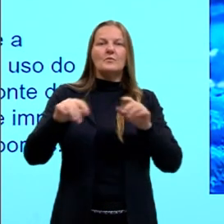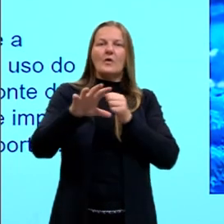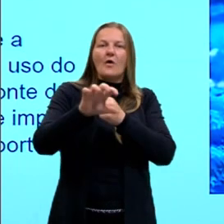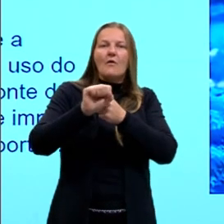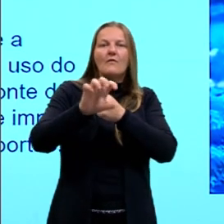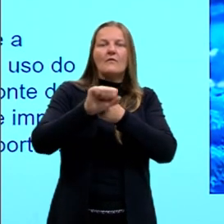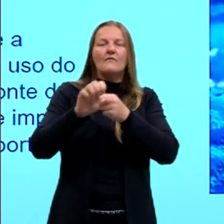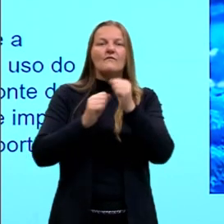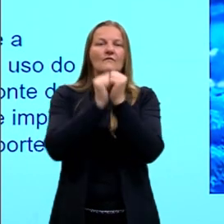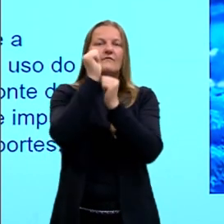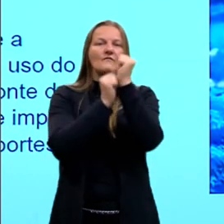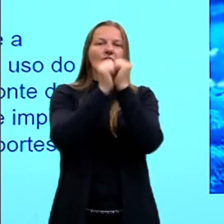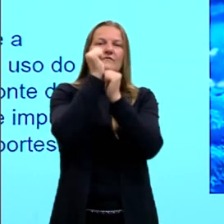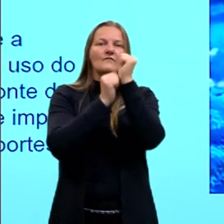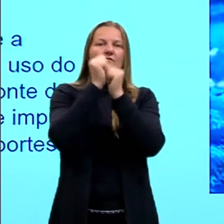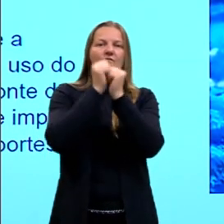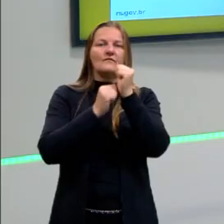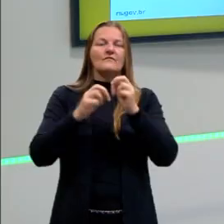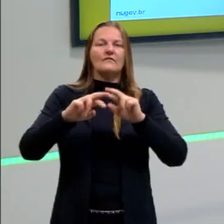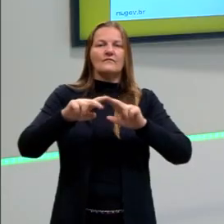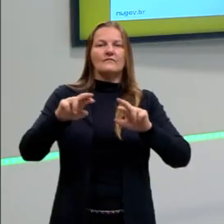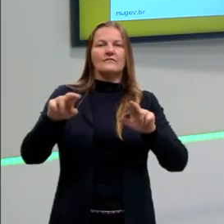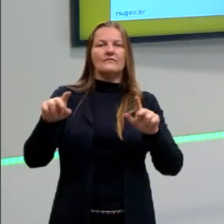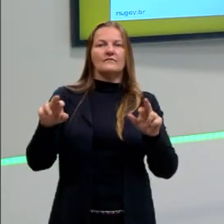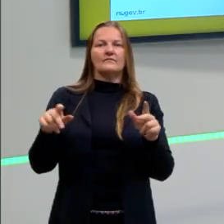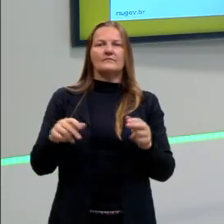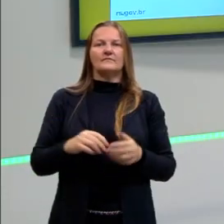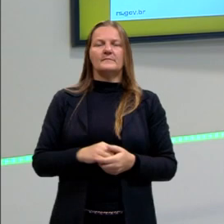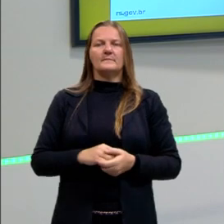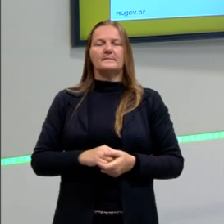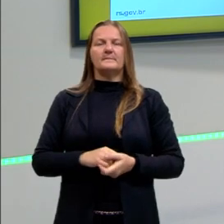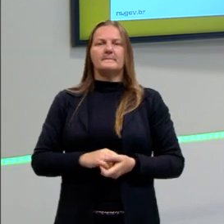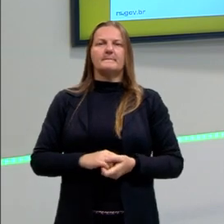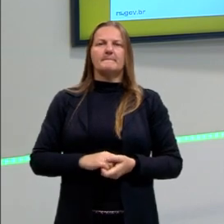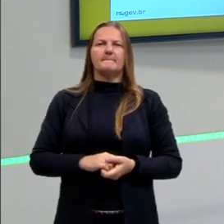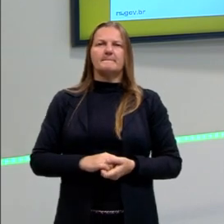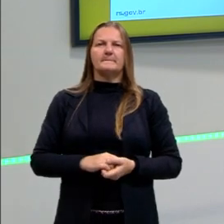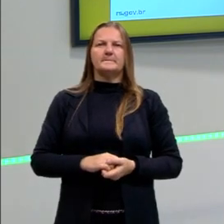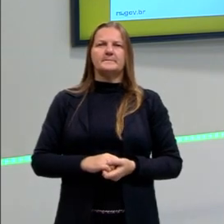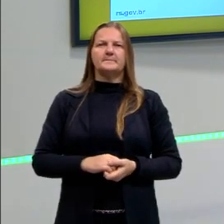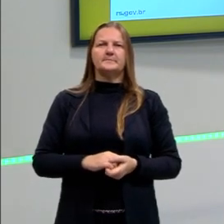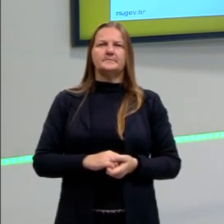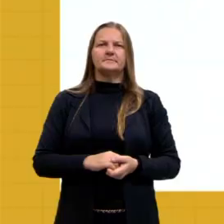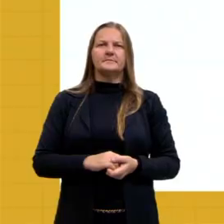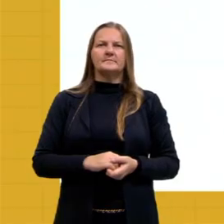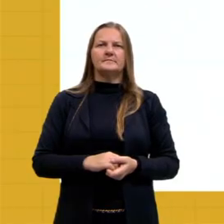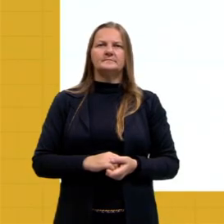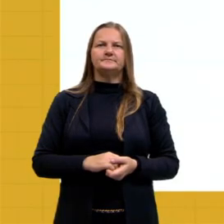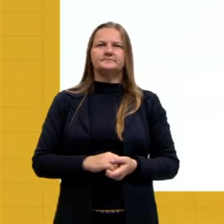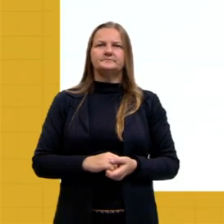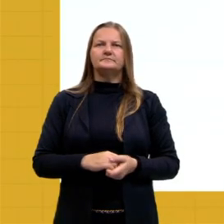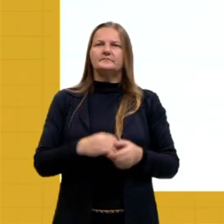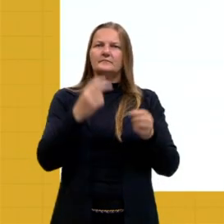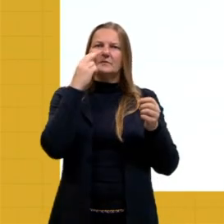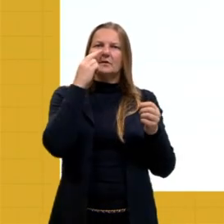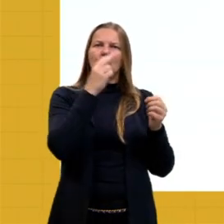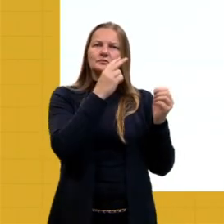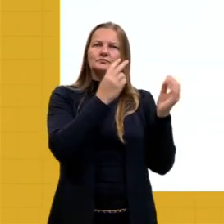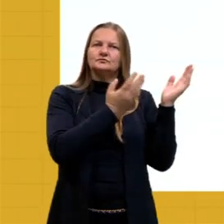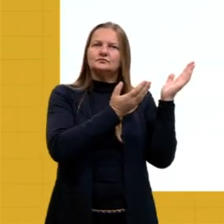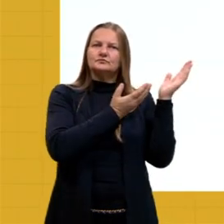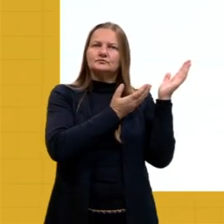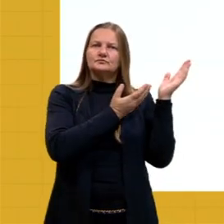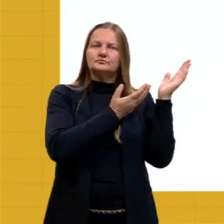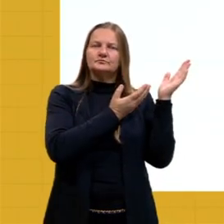indústria e na questão de fornecimento de energia, tá? Vamos passar aqui mais um? Olha lá, ó. E aí a gente